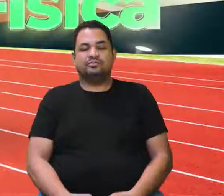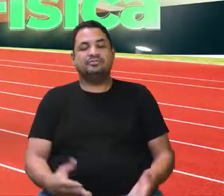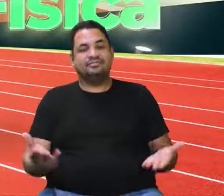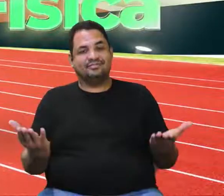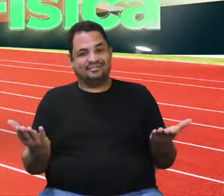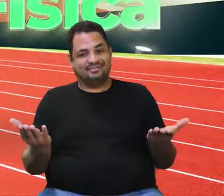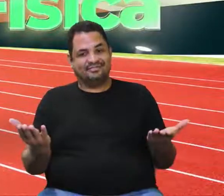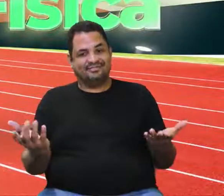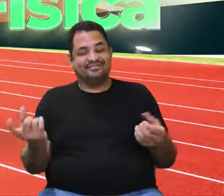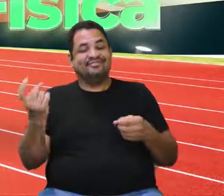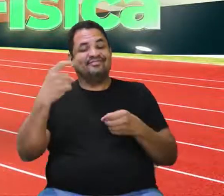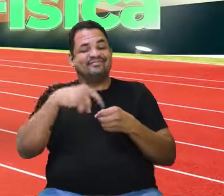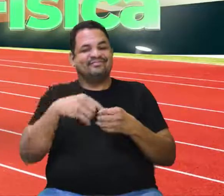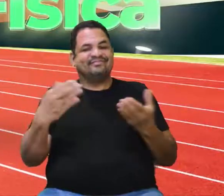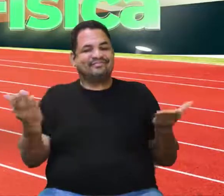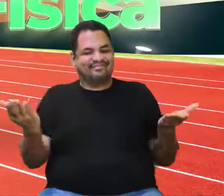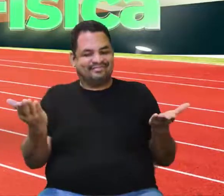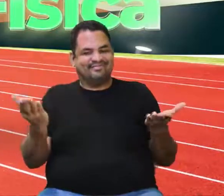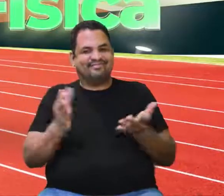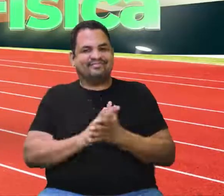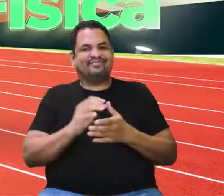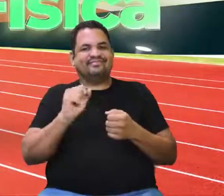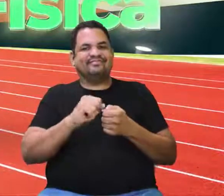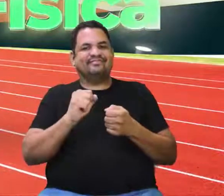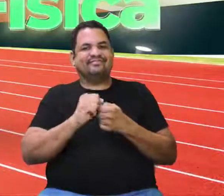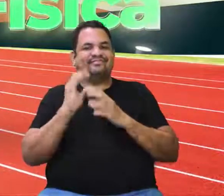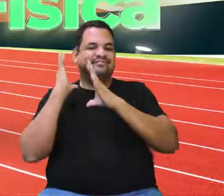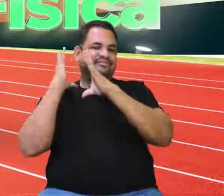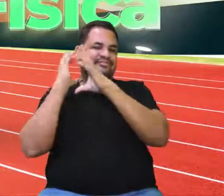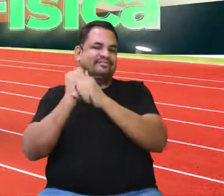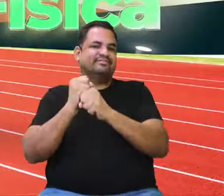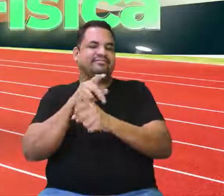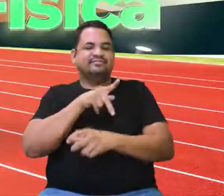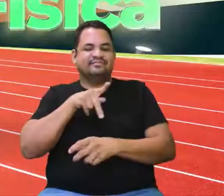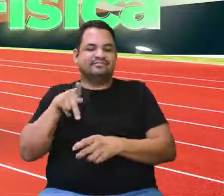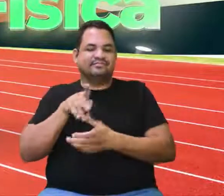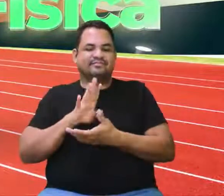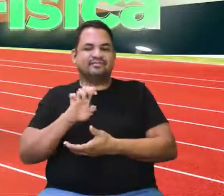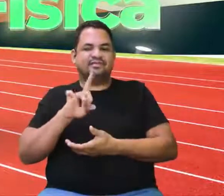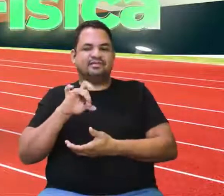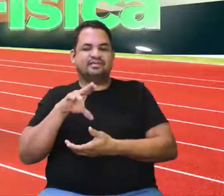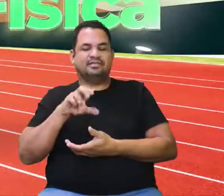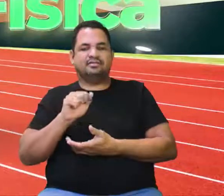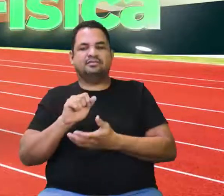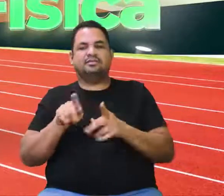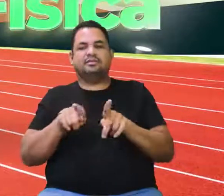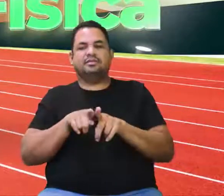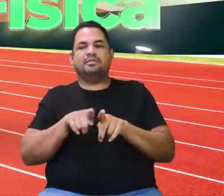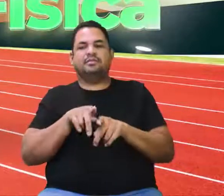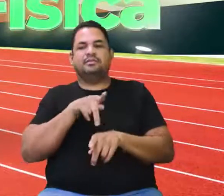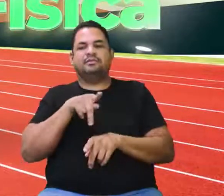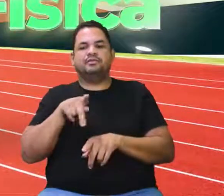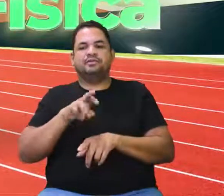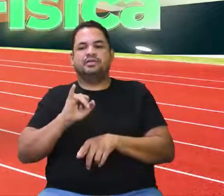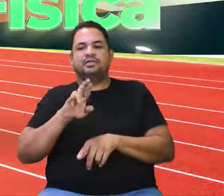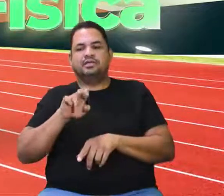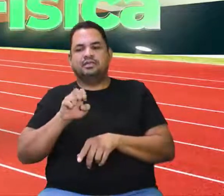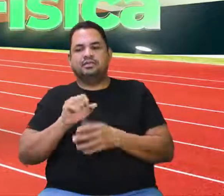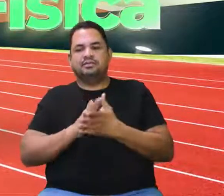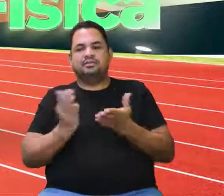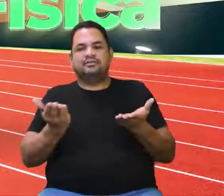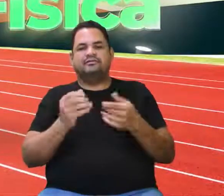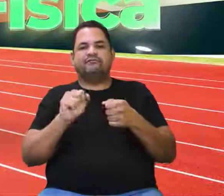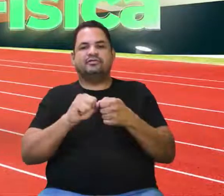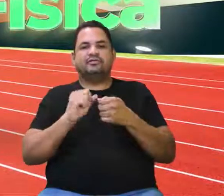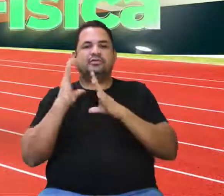E estamos de volta, vamos fazer a nossa revisão, professora Elisância, professora Iris aqui, vamos